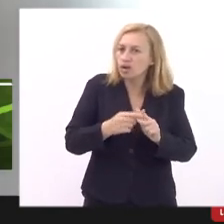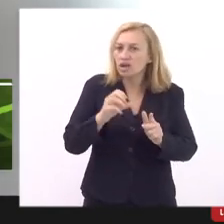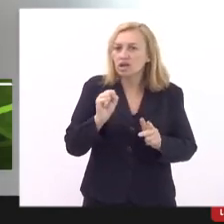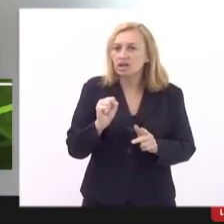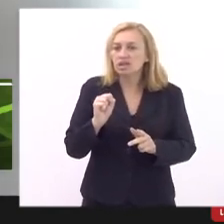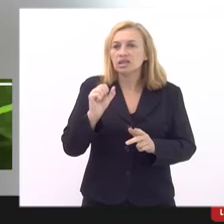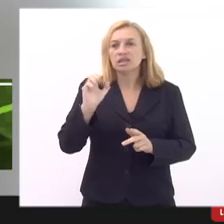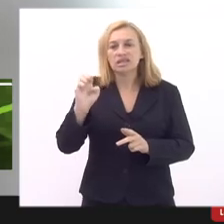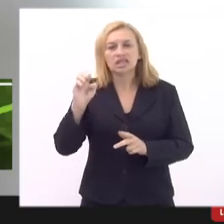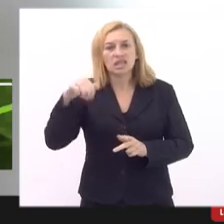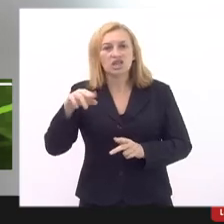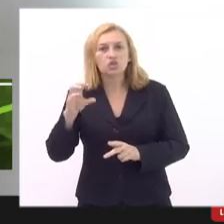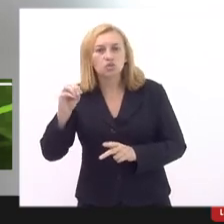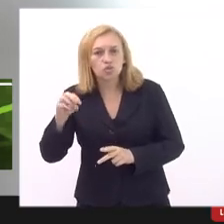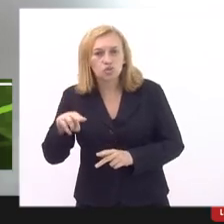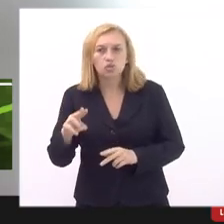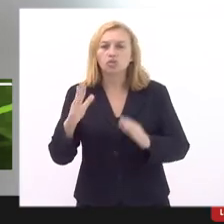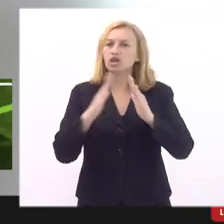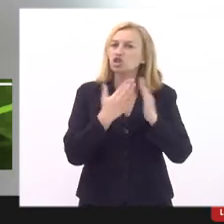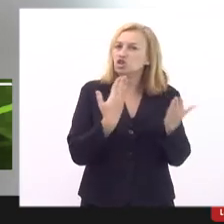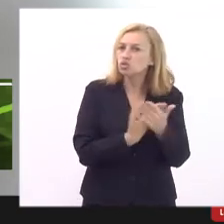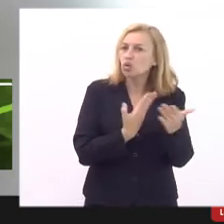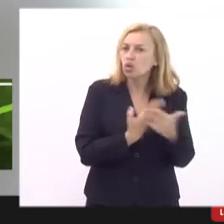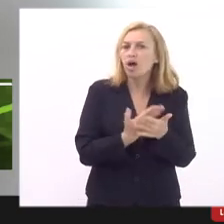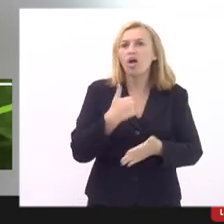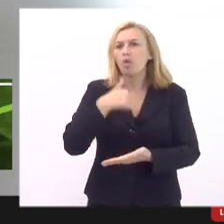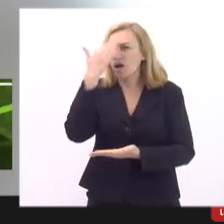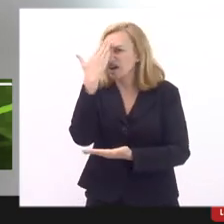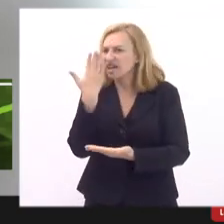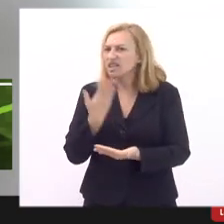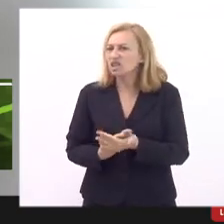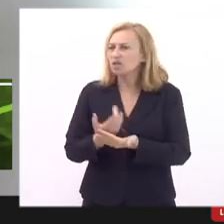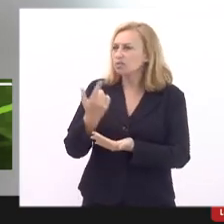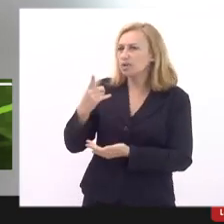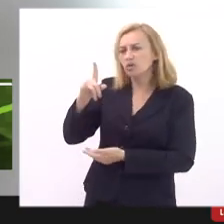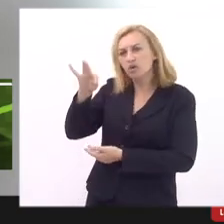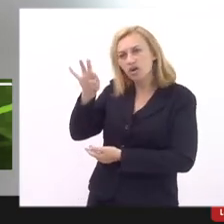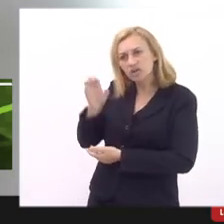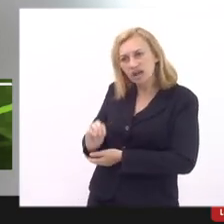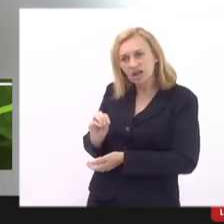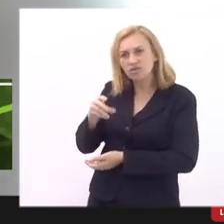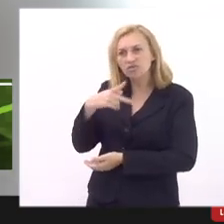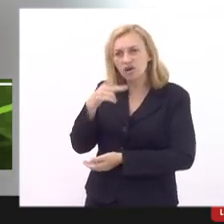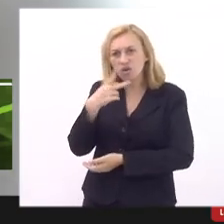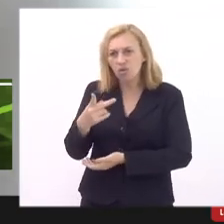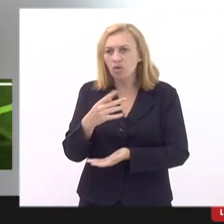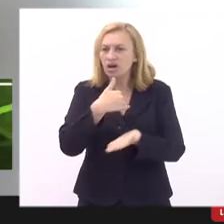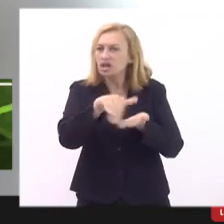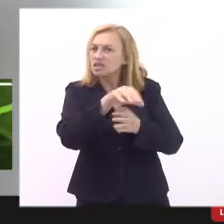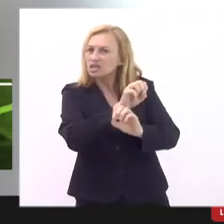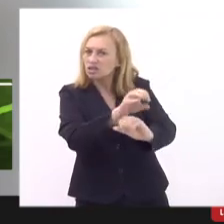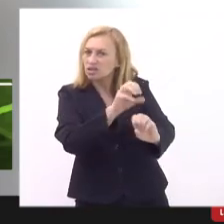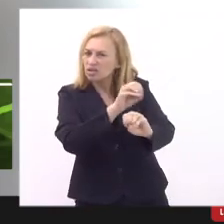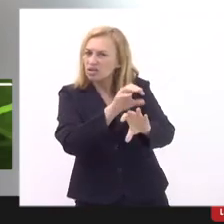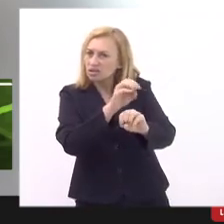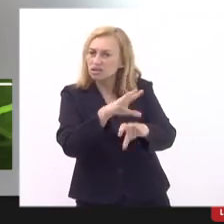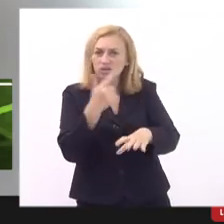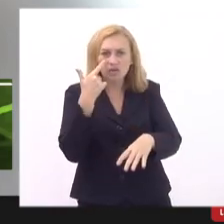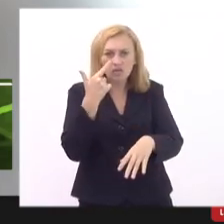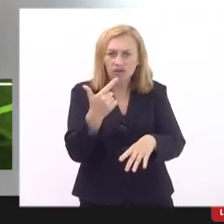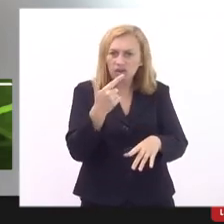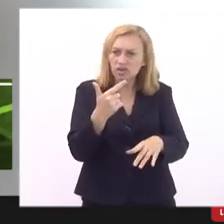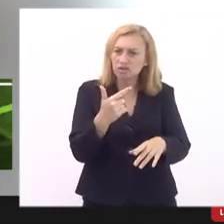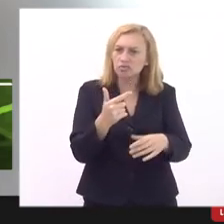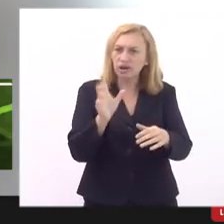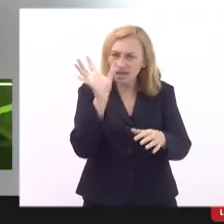escolar e acredito que pelo que o Leonardo falou a Seduc está tomando medidas a esse respeito